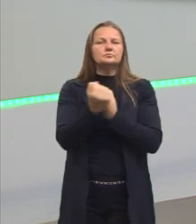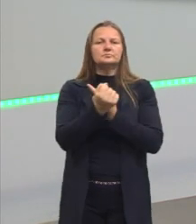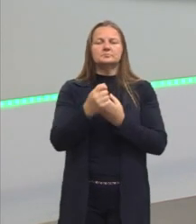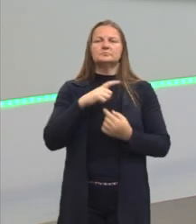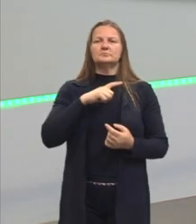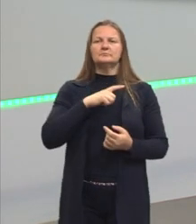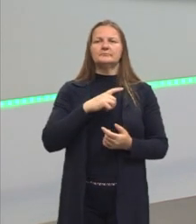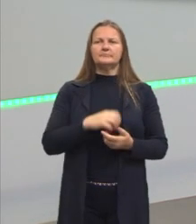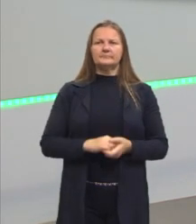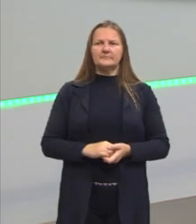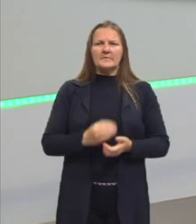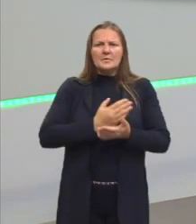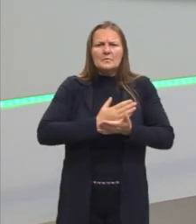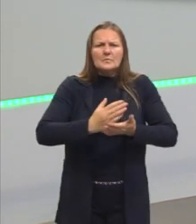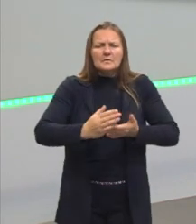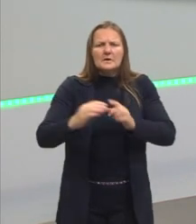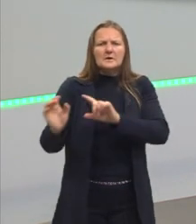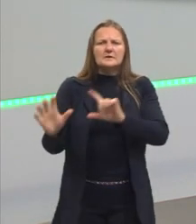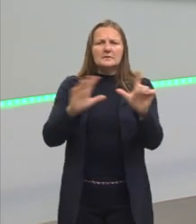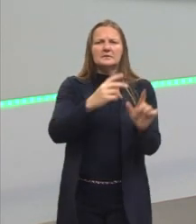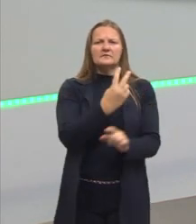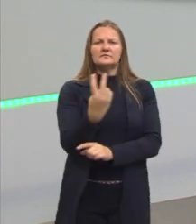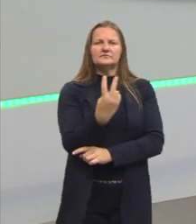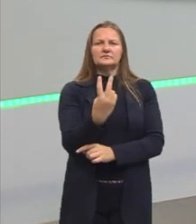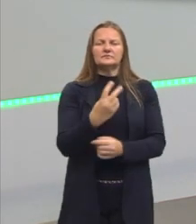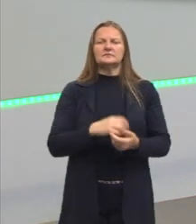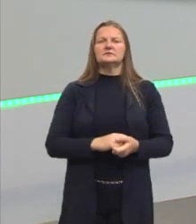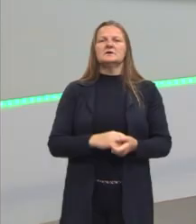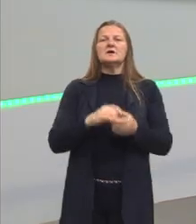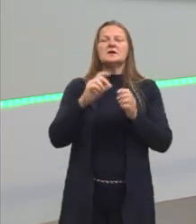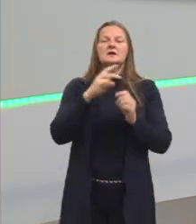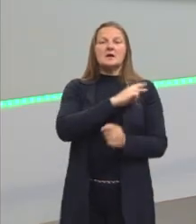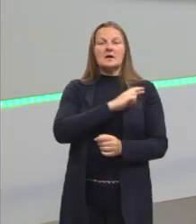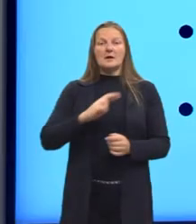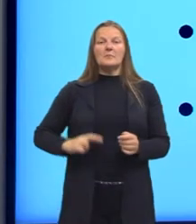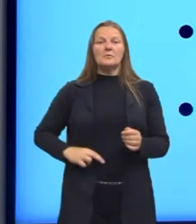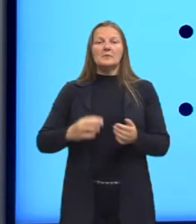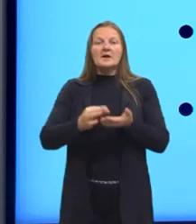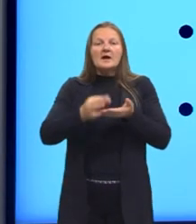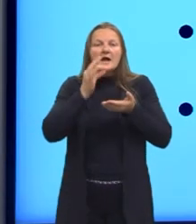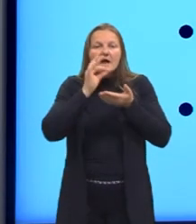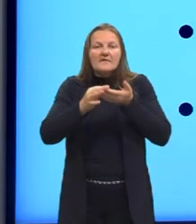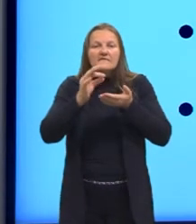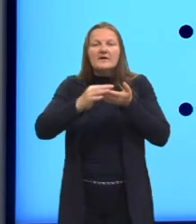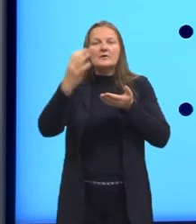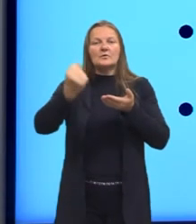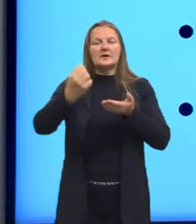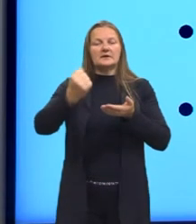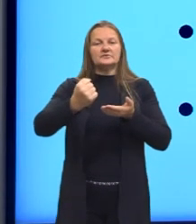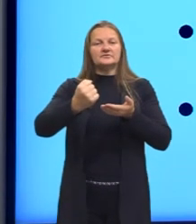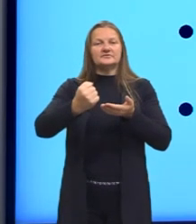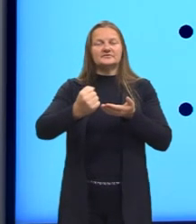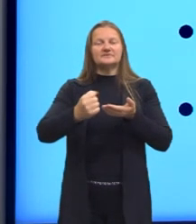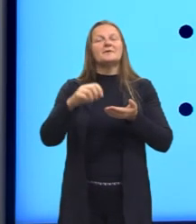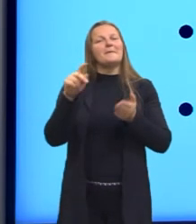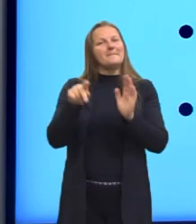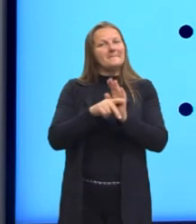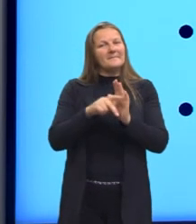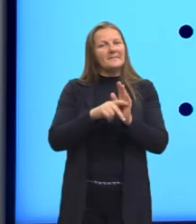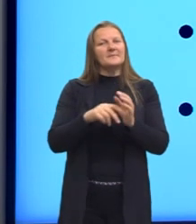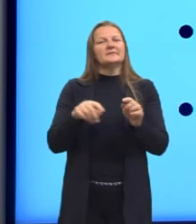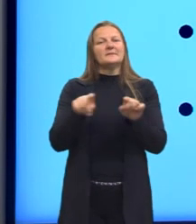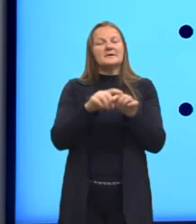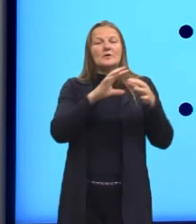vai trazer a partir da Semana de 22. E a República, né, do Café com Leite. Então, nós temos ali um contexto